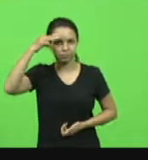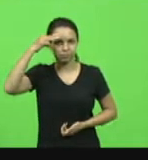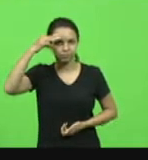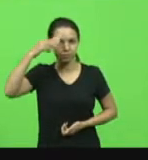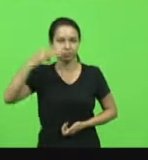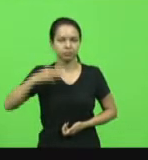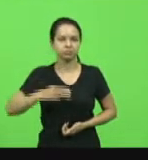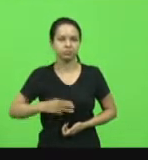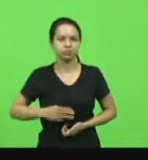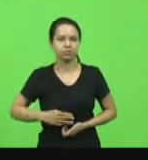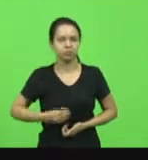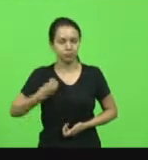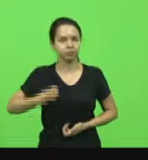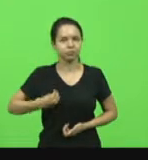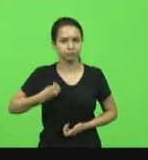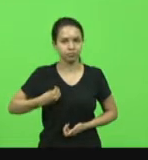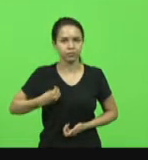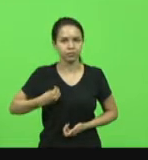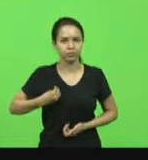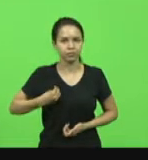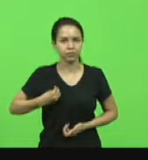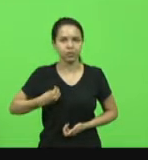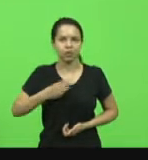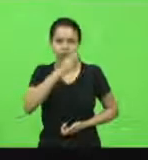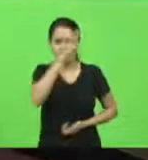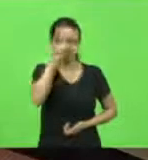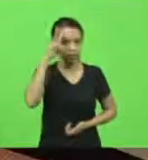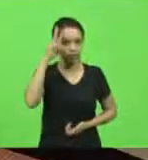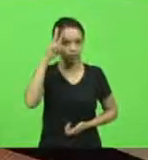Presente, senhor presidente. Deputado Volney Weber.